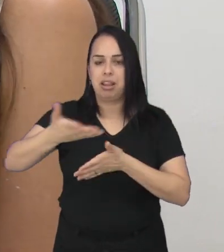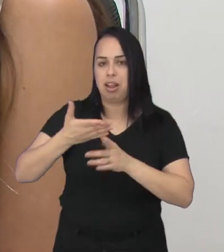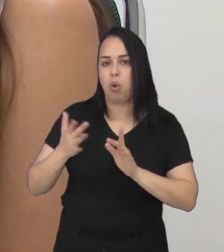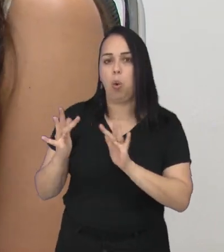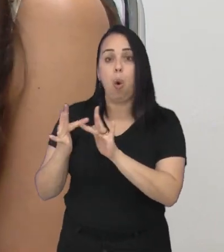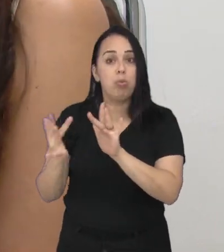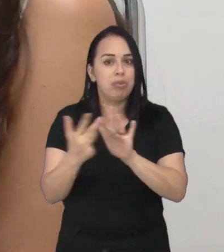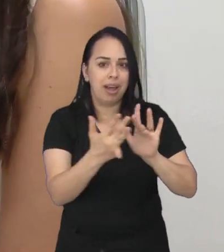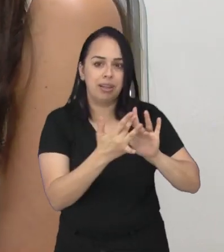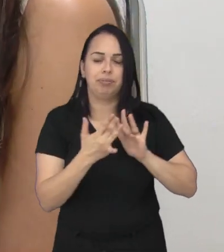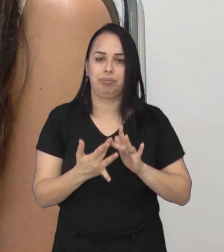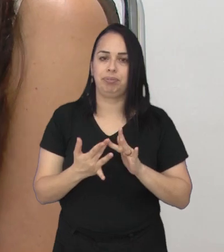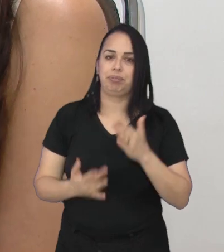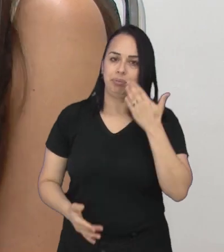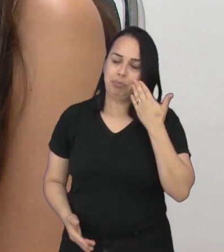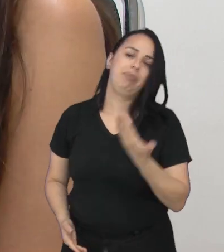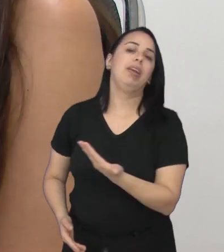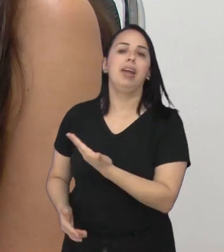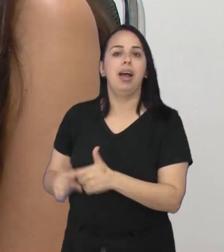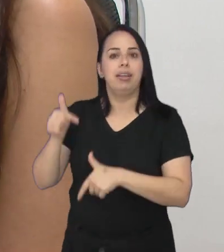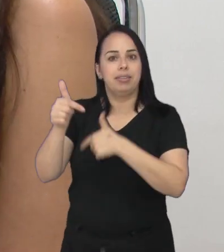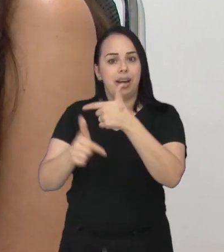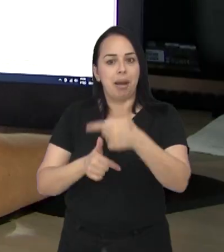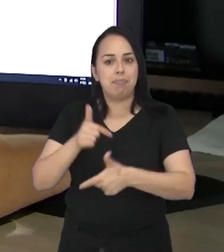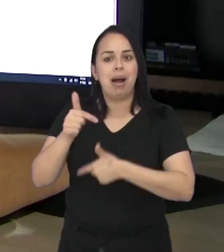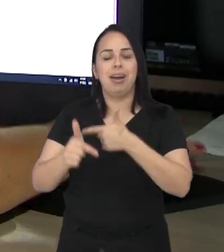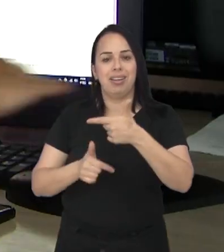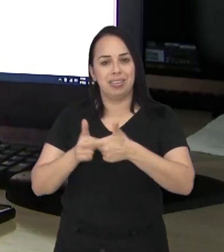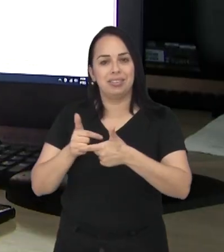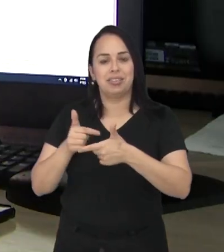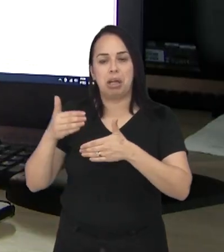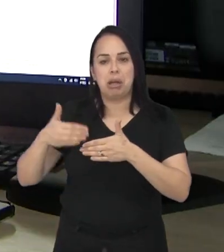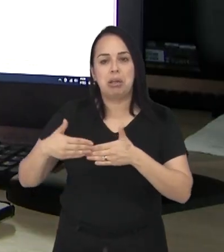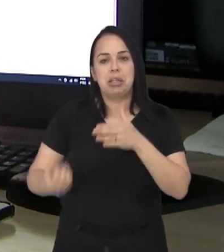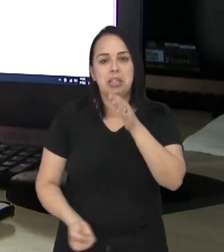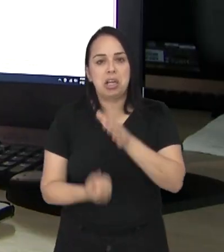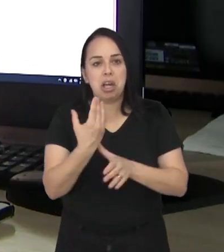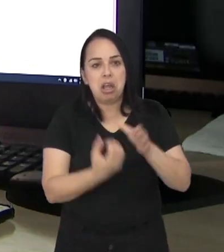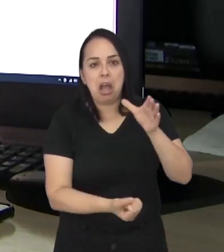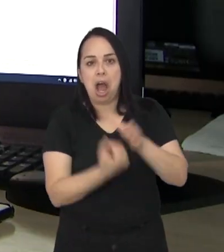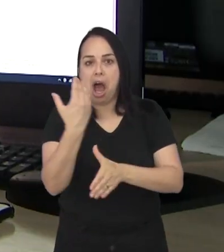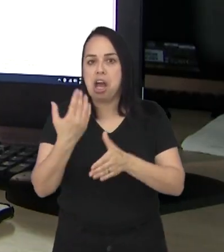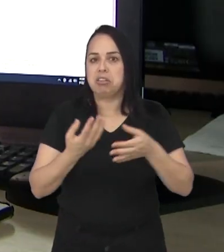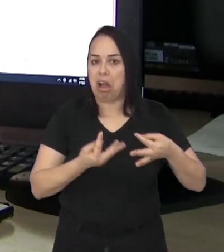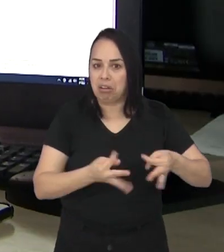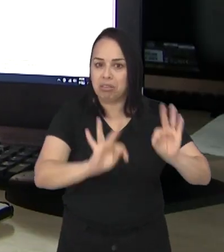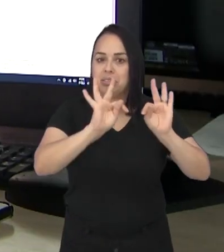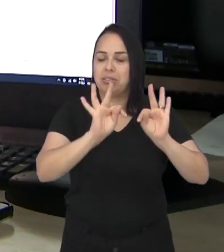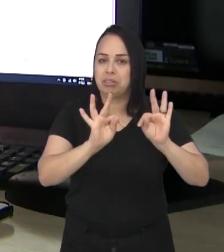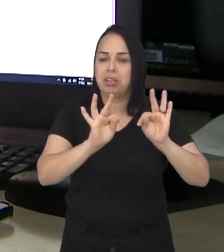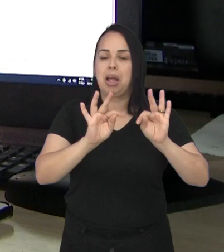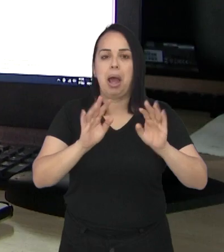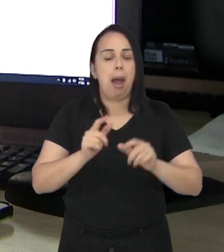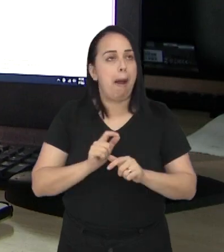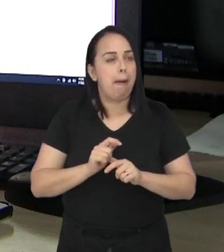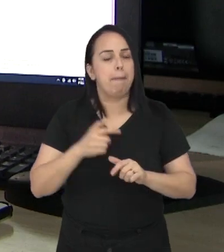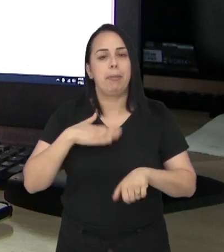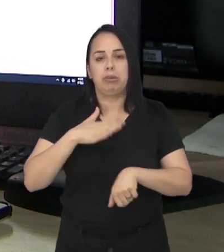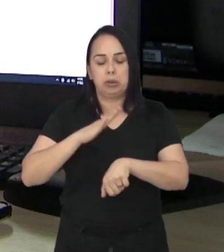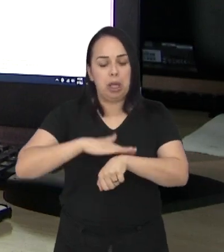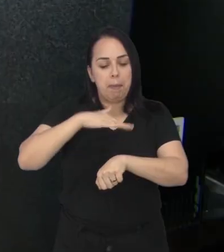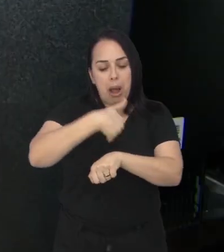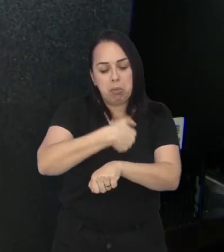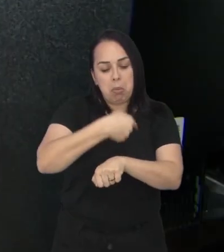pessoas, buscar formas de estar em relação com as pessoas. Miriam, que trabalha com as tendências para desenvolver serviços